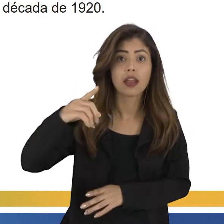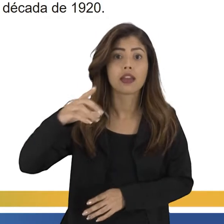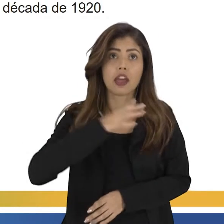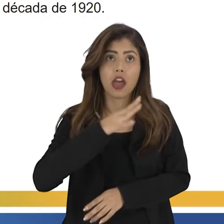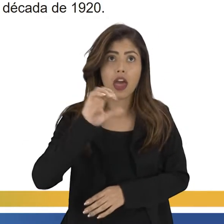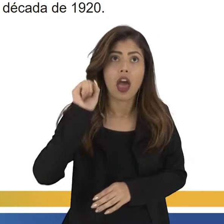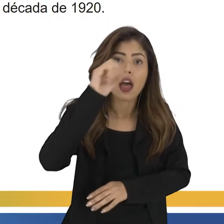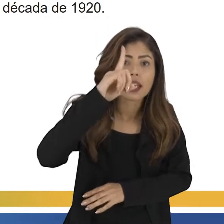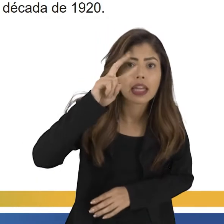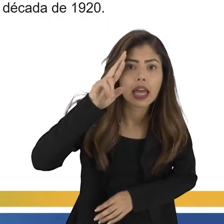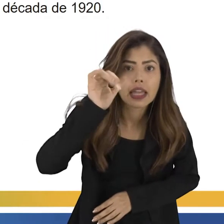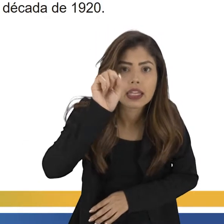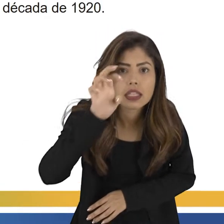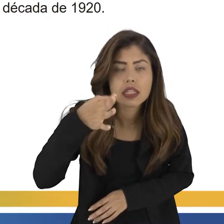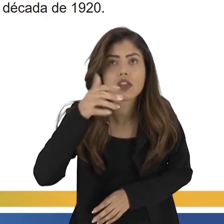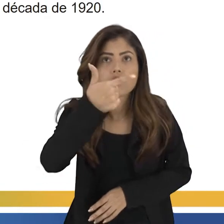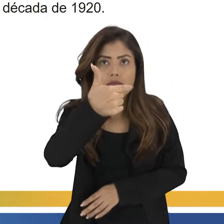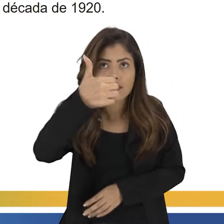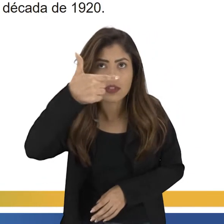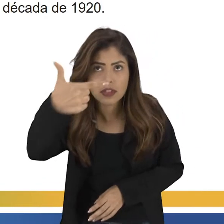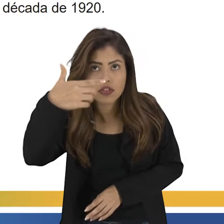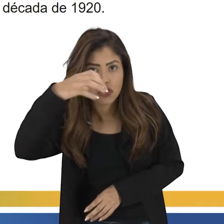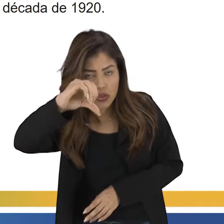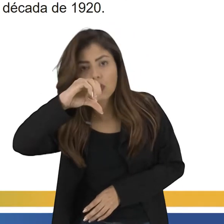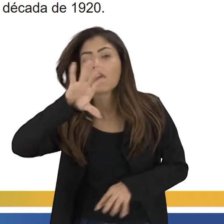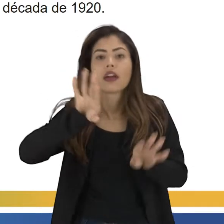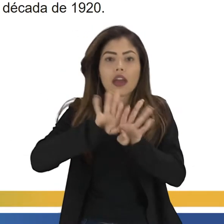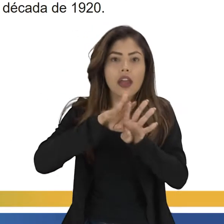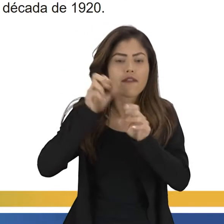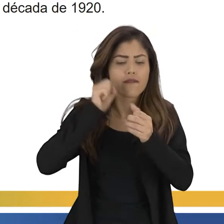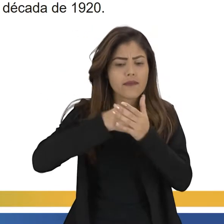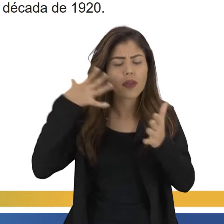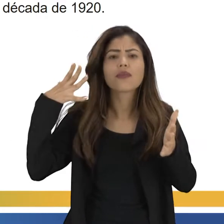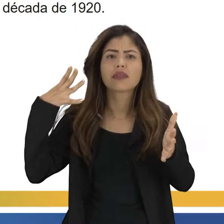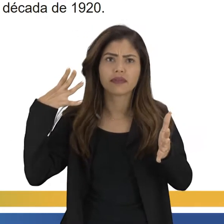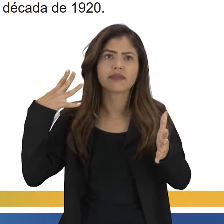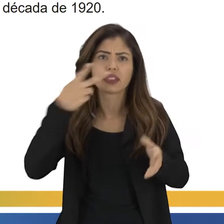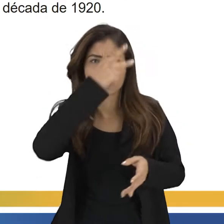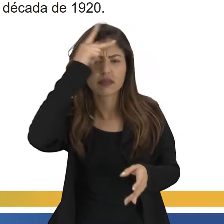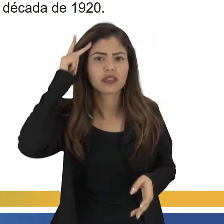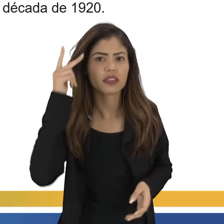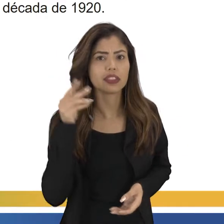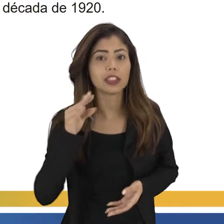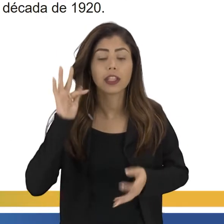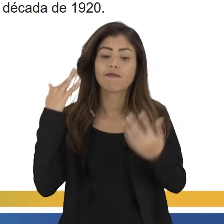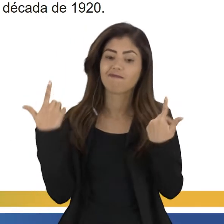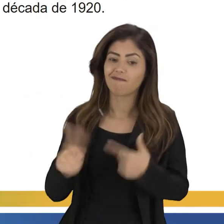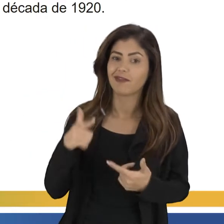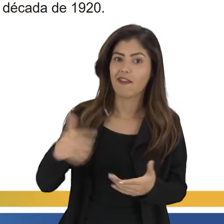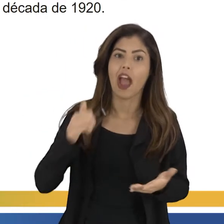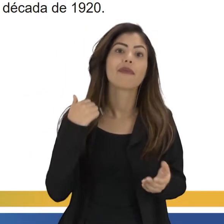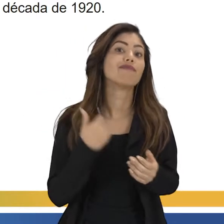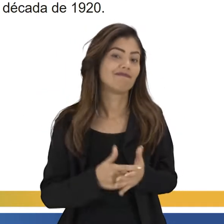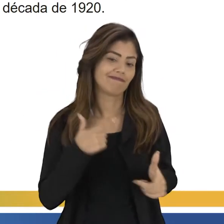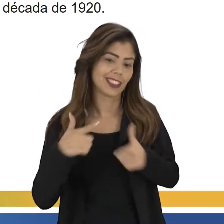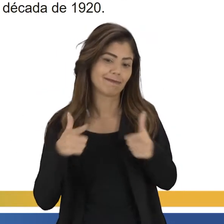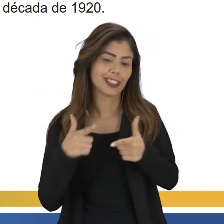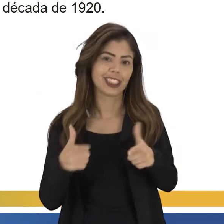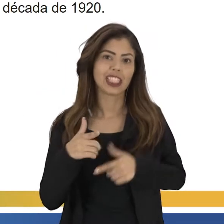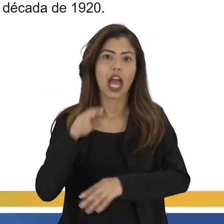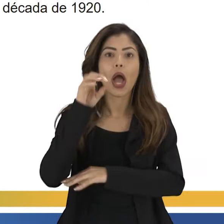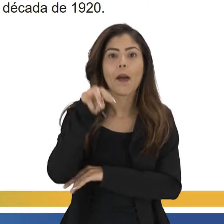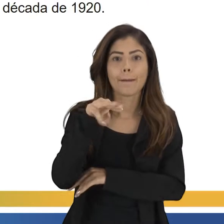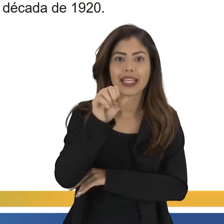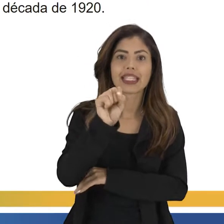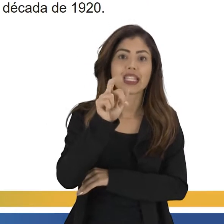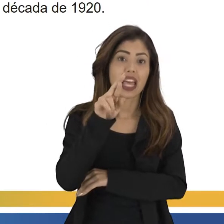crise de 29. Nós temos várias fotos, né? Porque, como a gente viu, milhões de pessoas ficaram desempregadas. E a miséria, então,